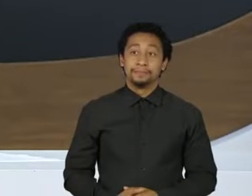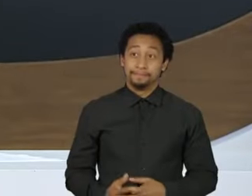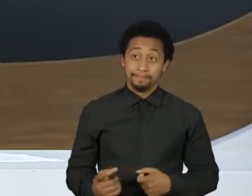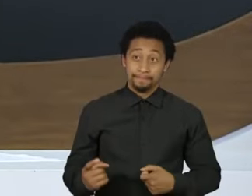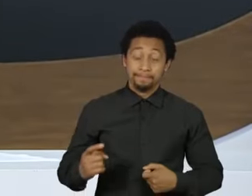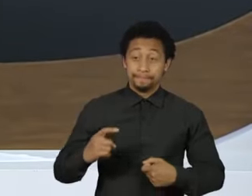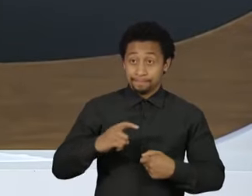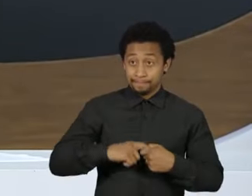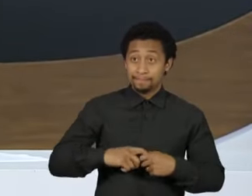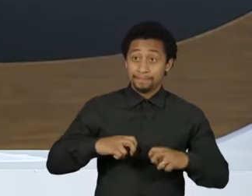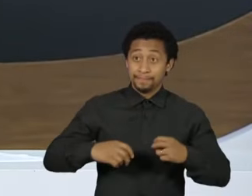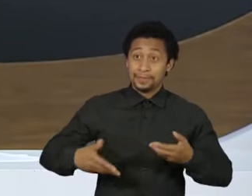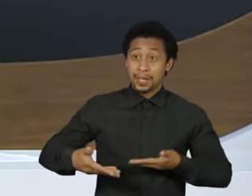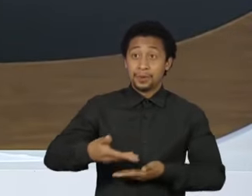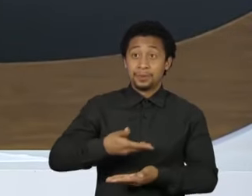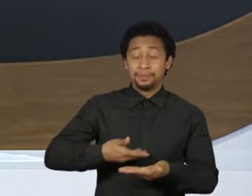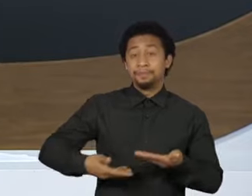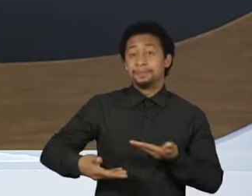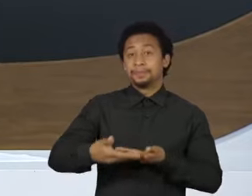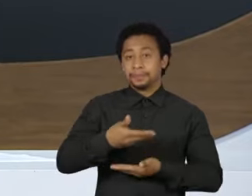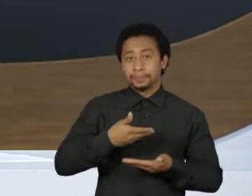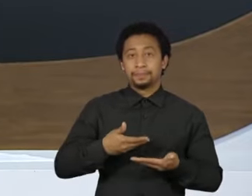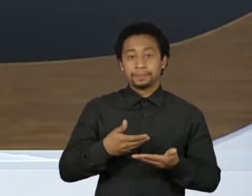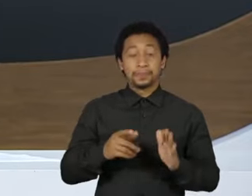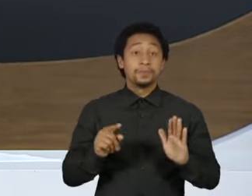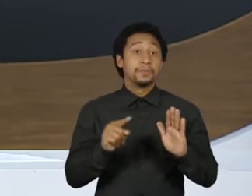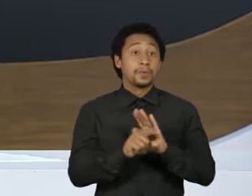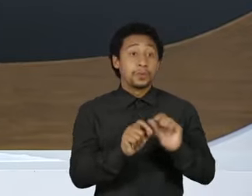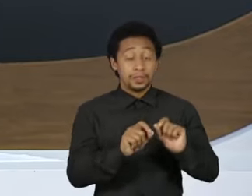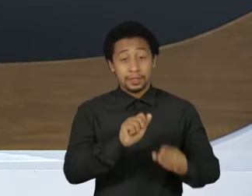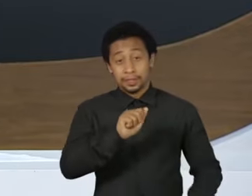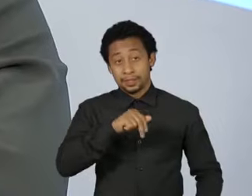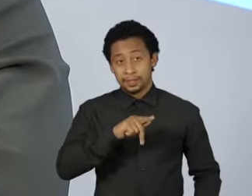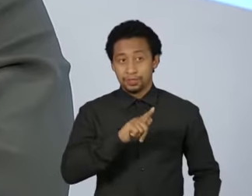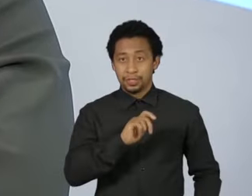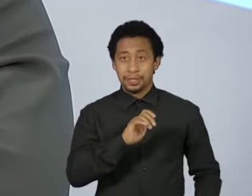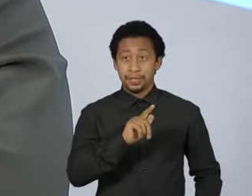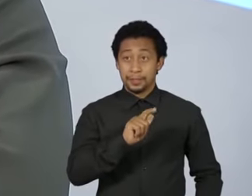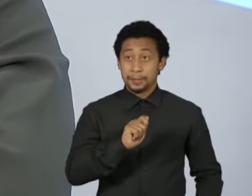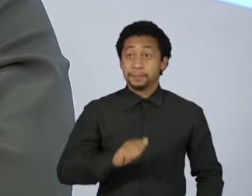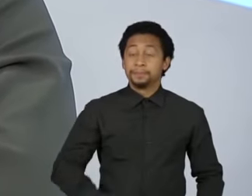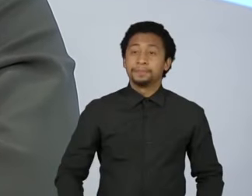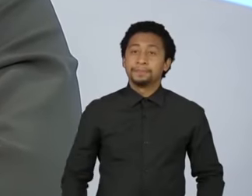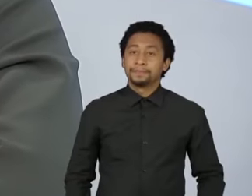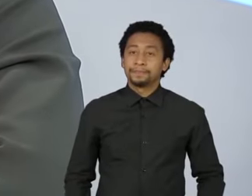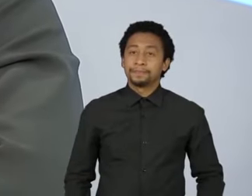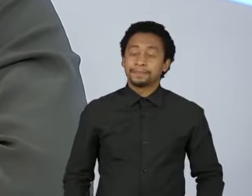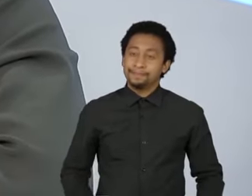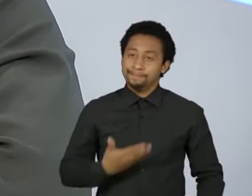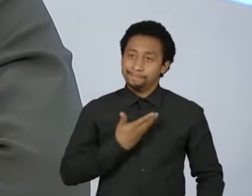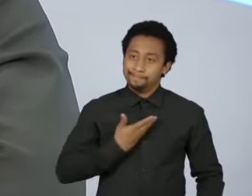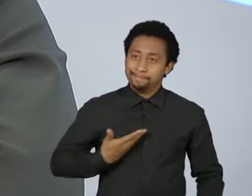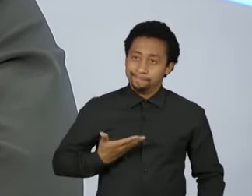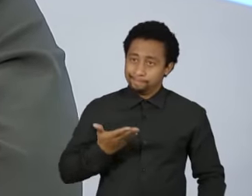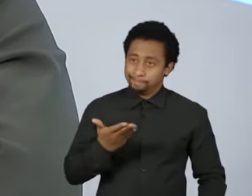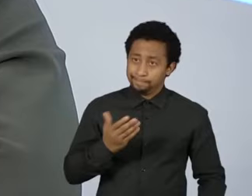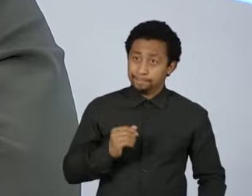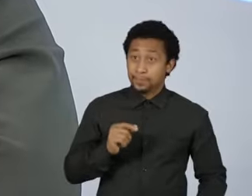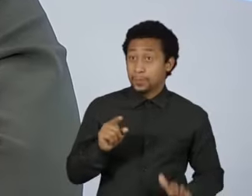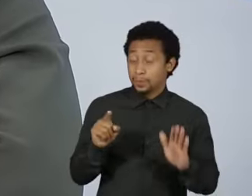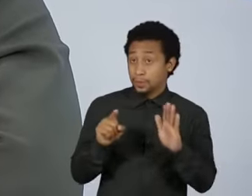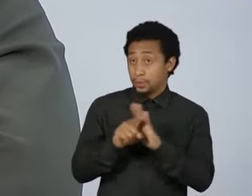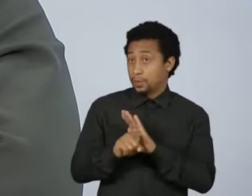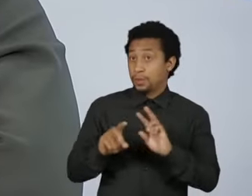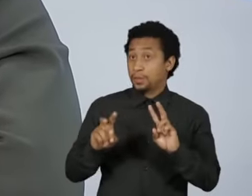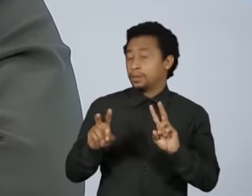Estamos de volta com o Roda Viva e quem pergunta agora para o Paulo Artungo e a Ângela Pinho. Governador, queria voltar na questão da crise